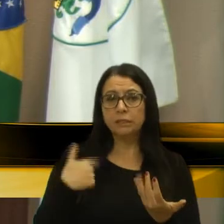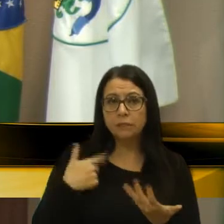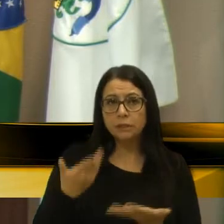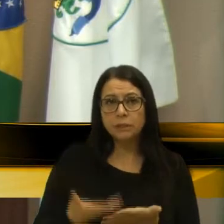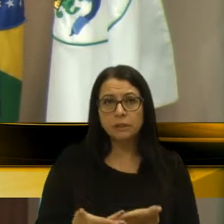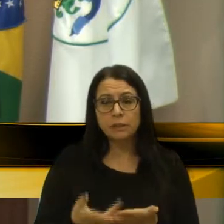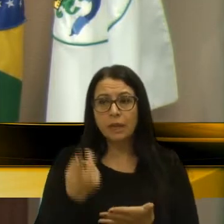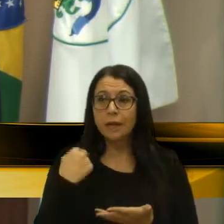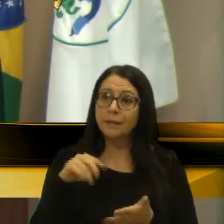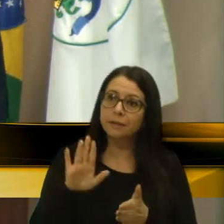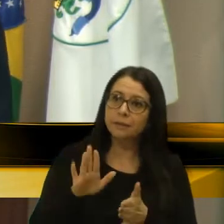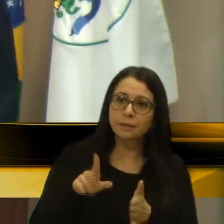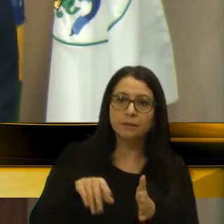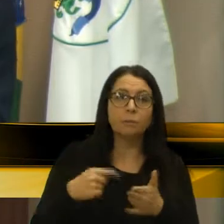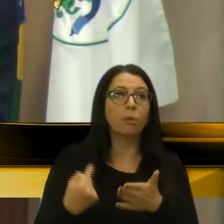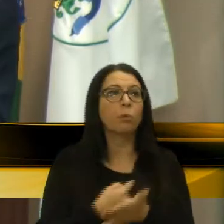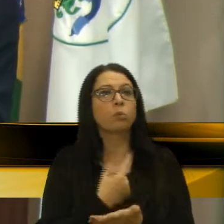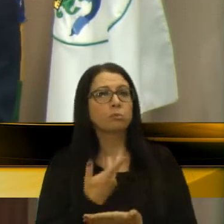perguntando,